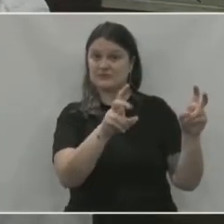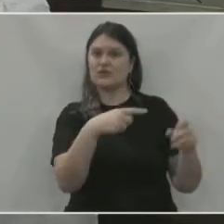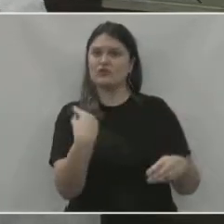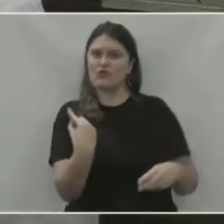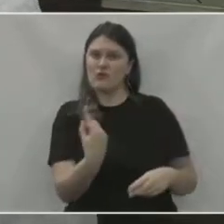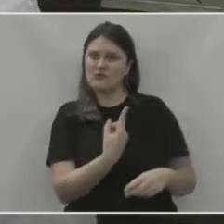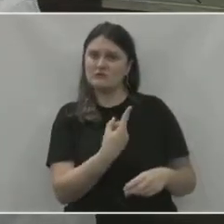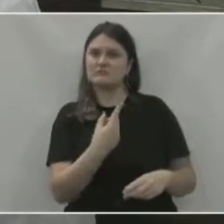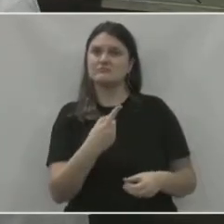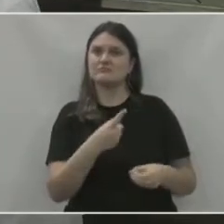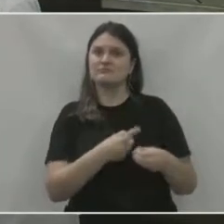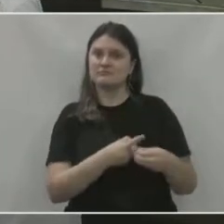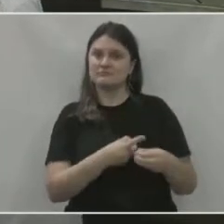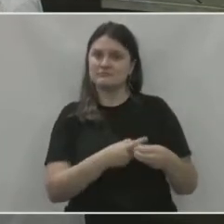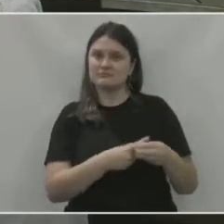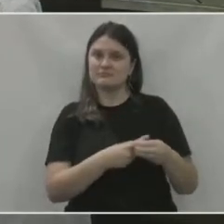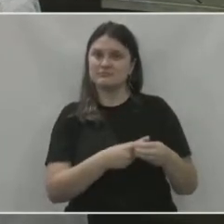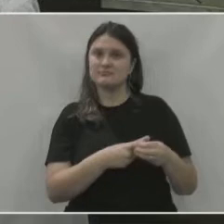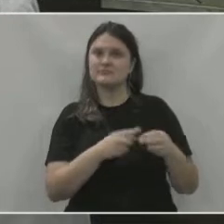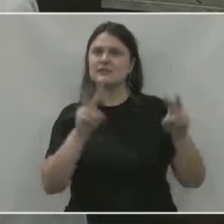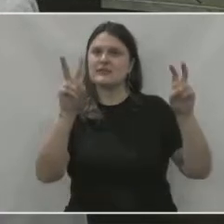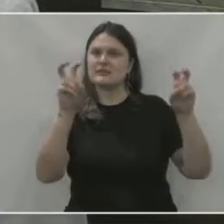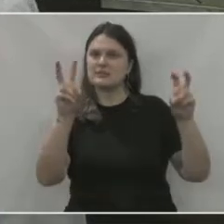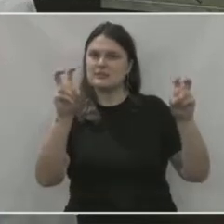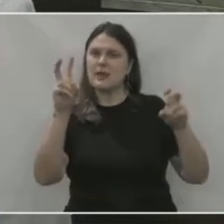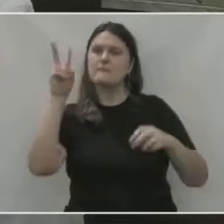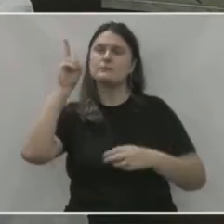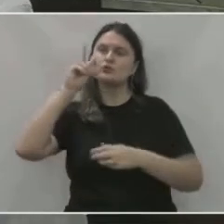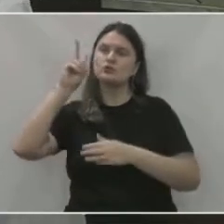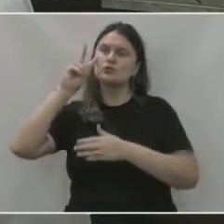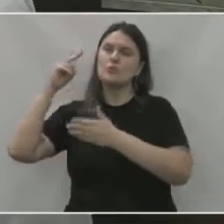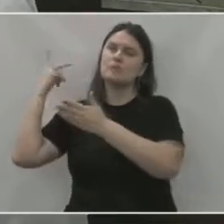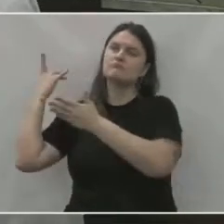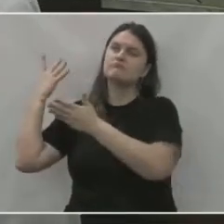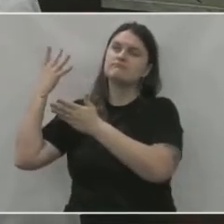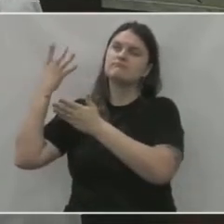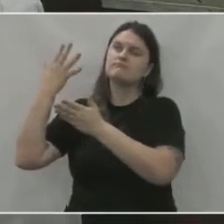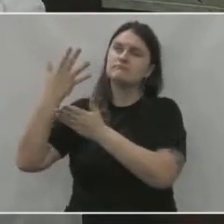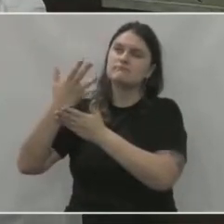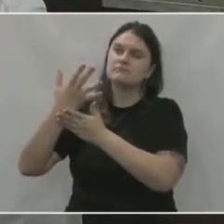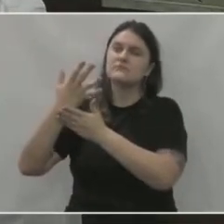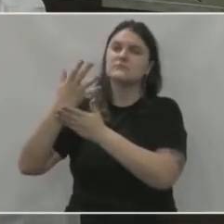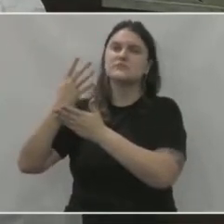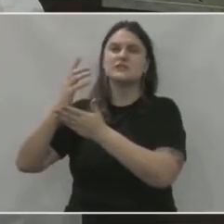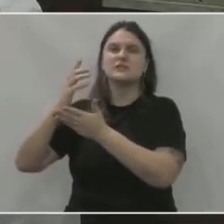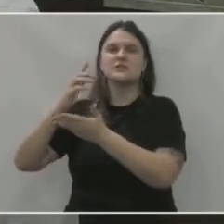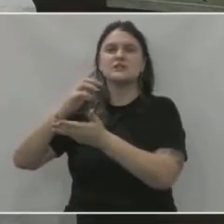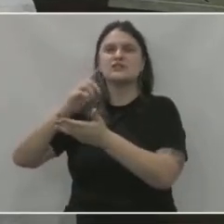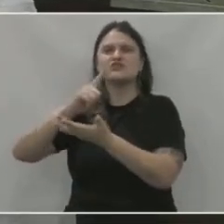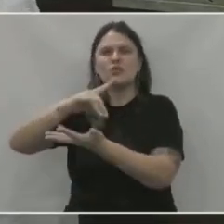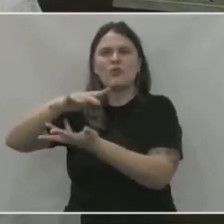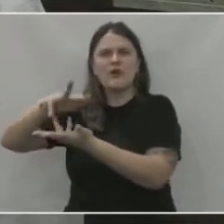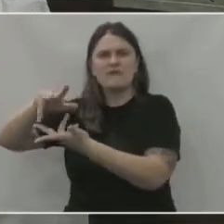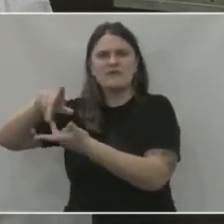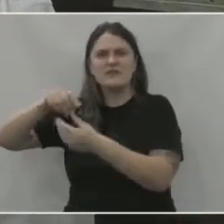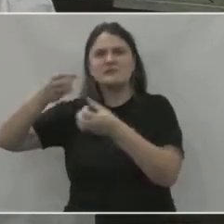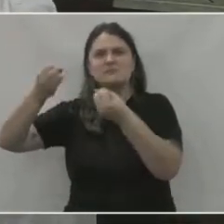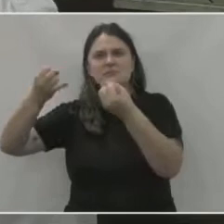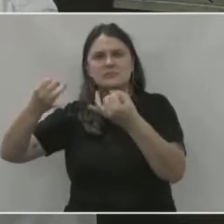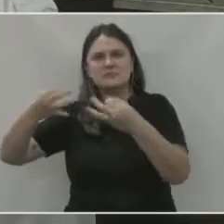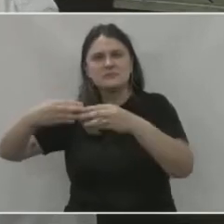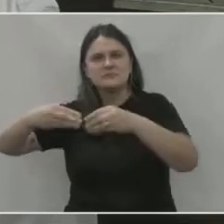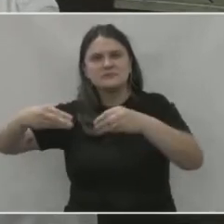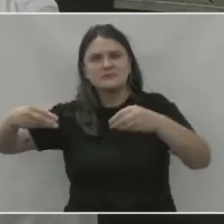nossa cidade. Fala sobre a parte histórica, parte geográfica e